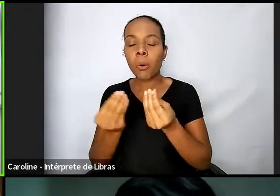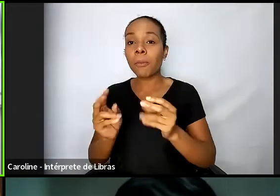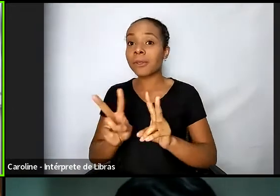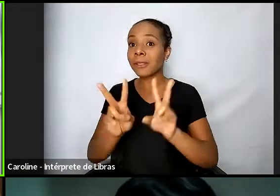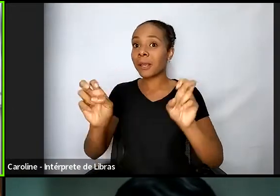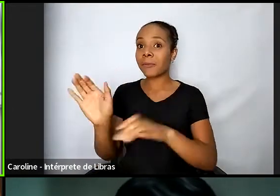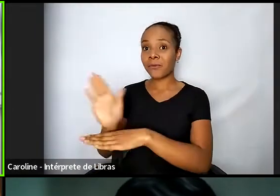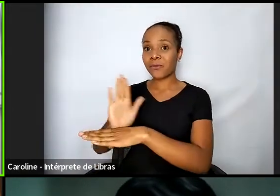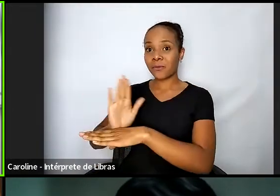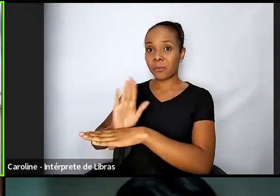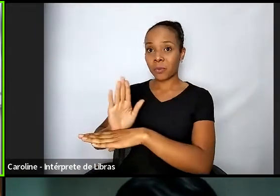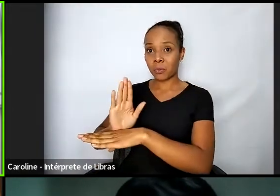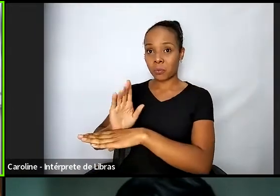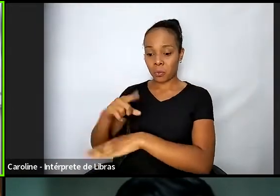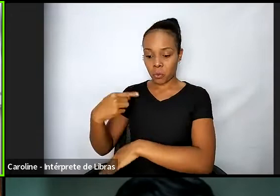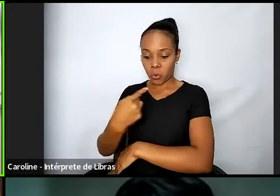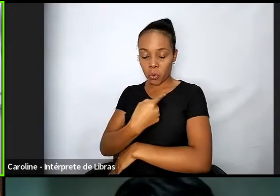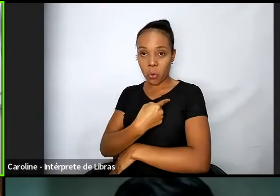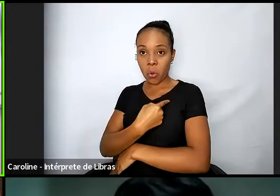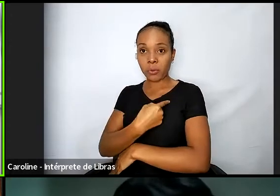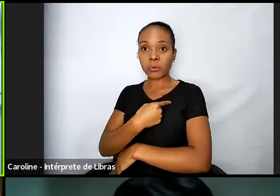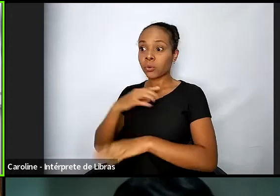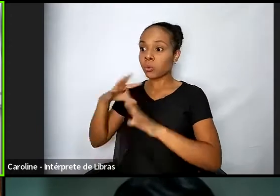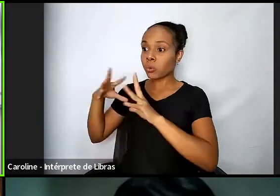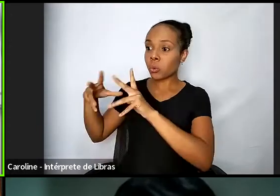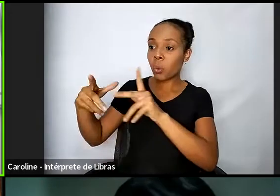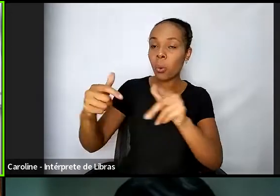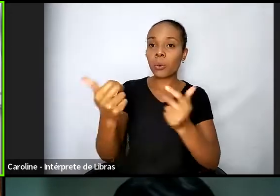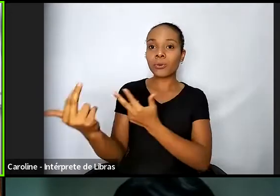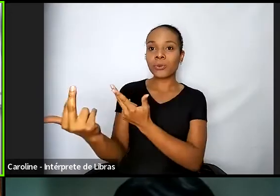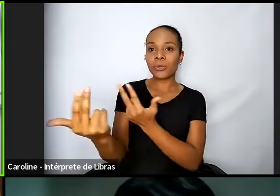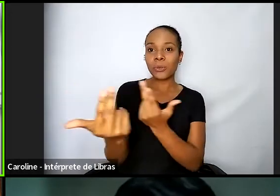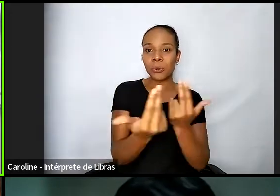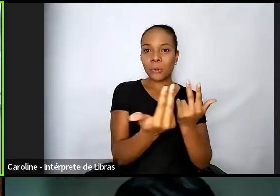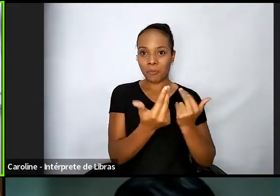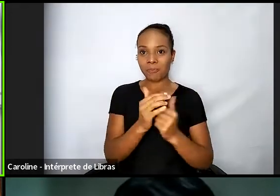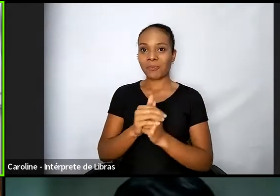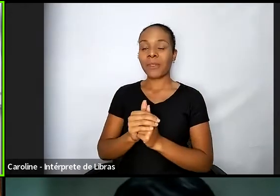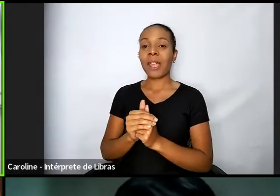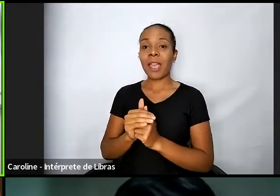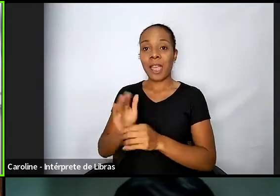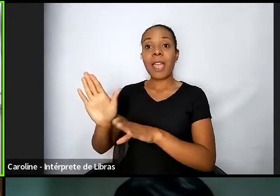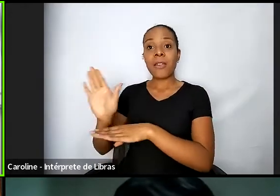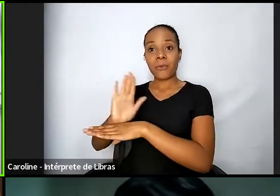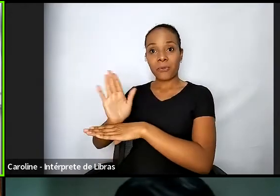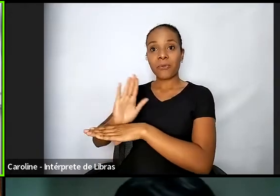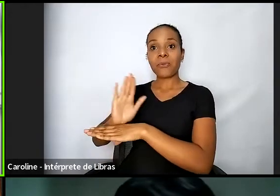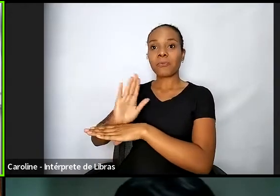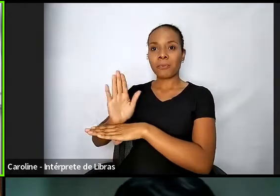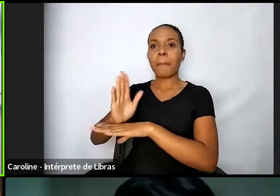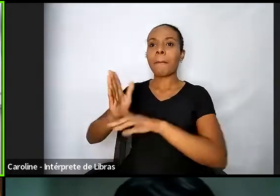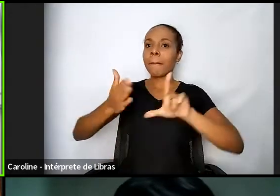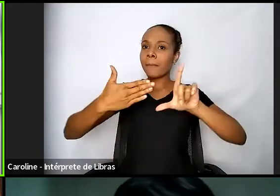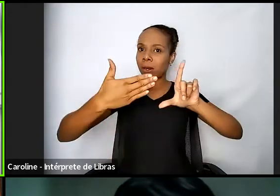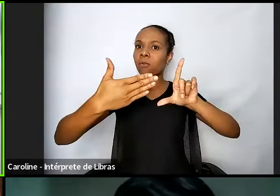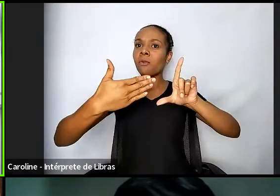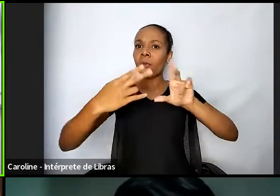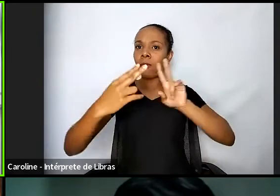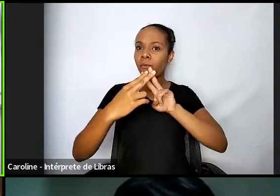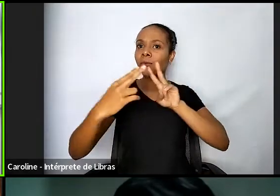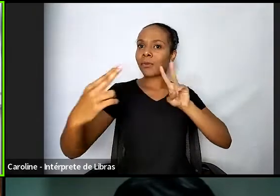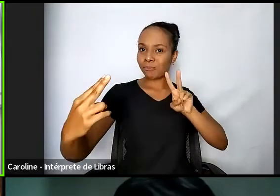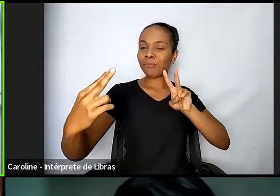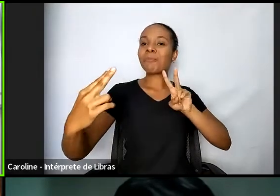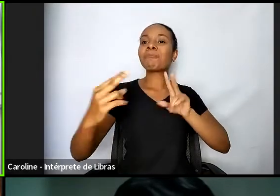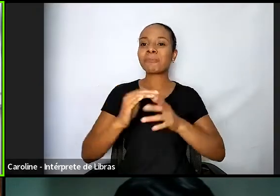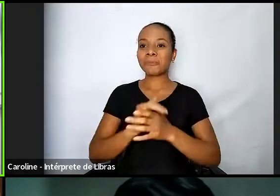um filme que está no Netflix. É um título que nos remete até a uma certa utopia. Quando